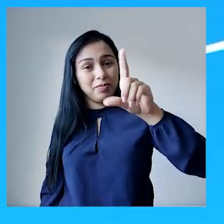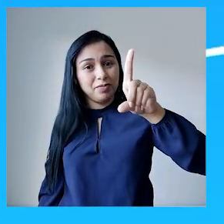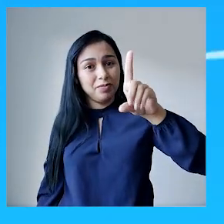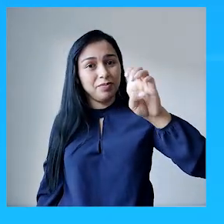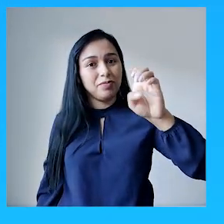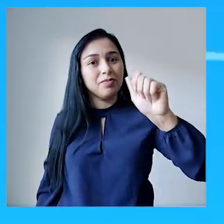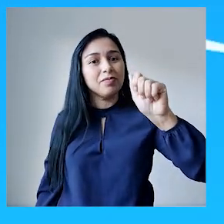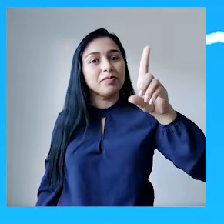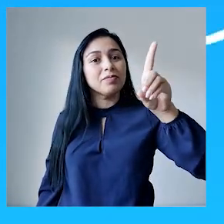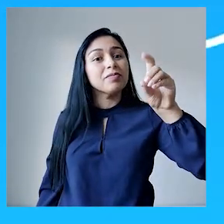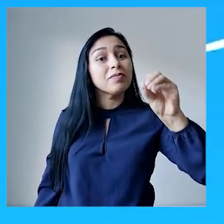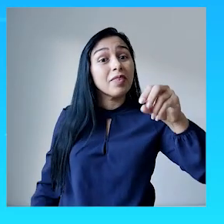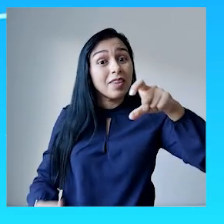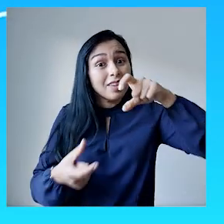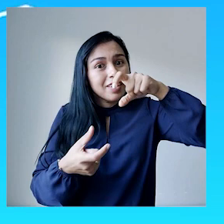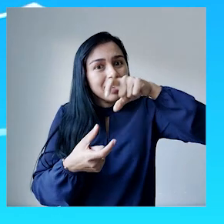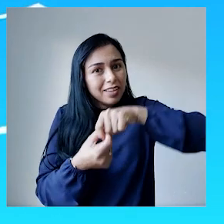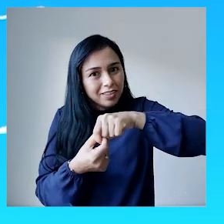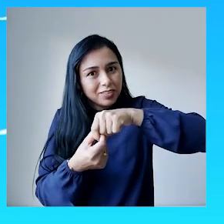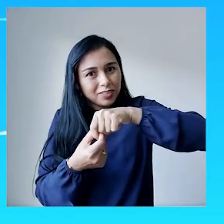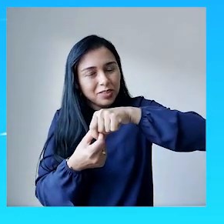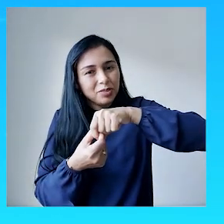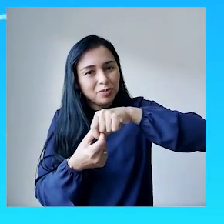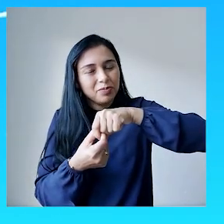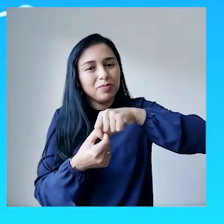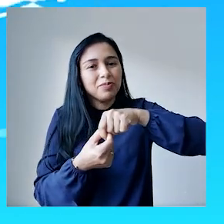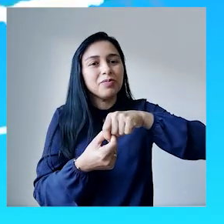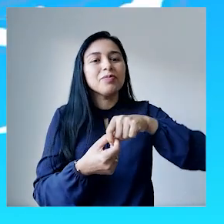Um cadeado. Olha só.